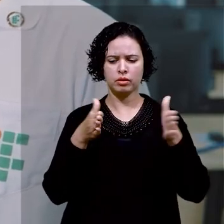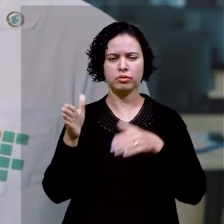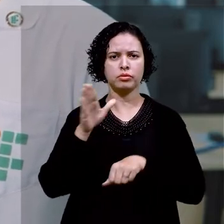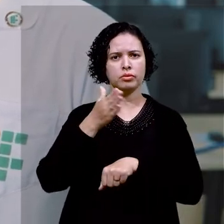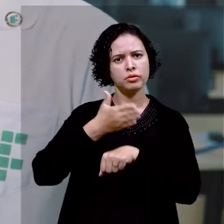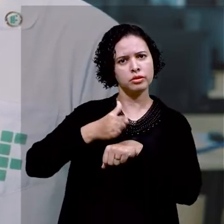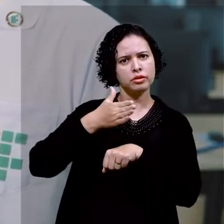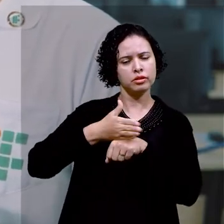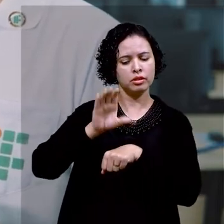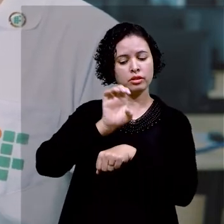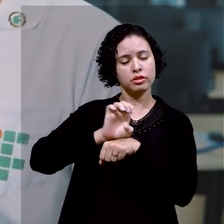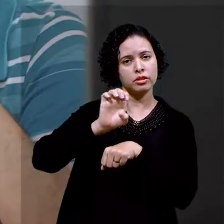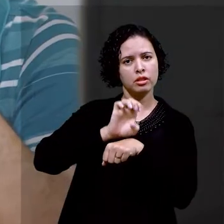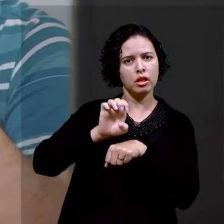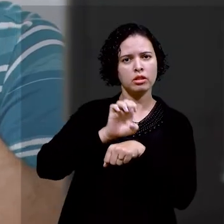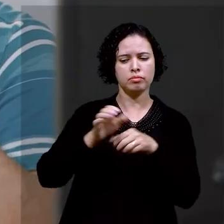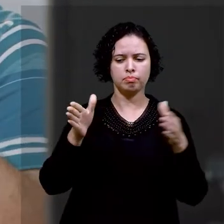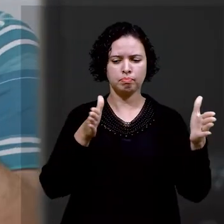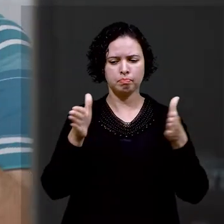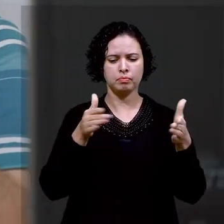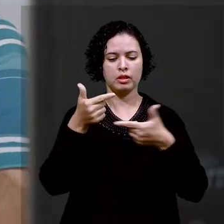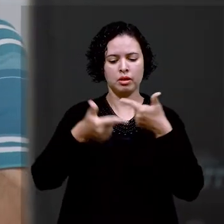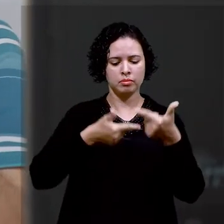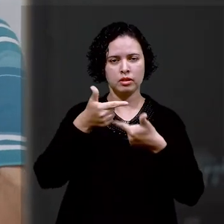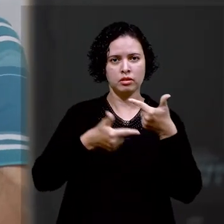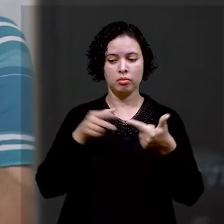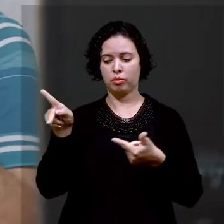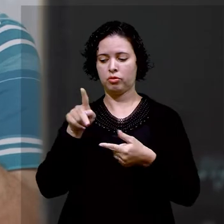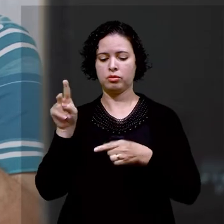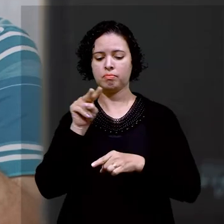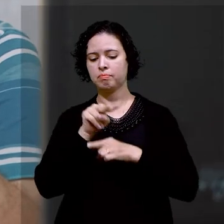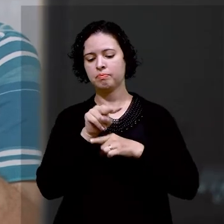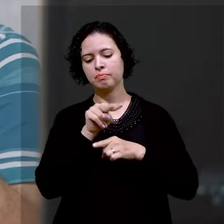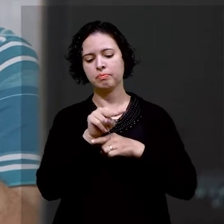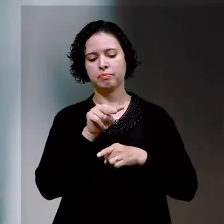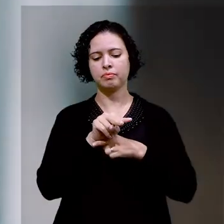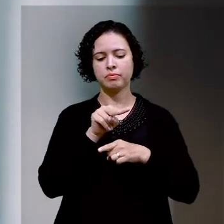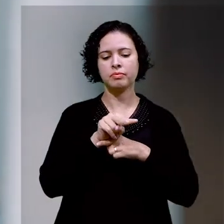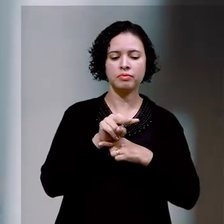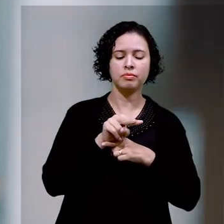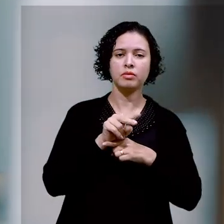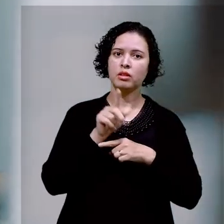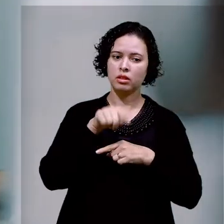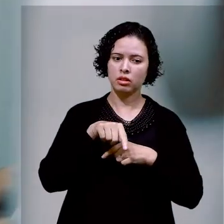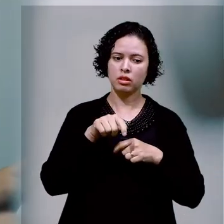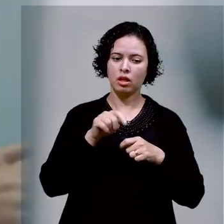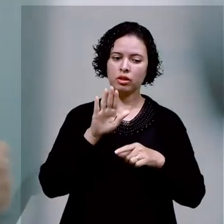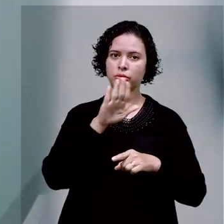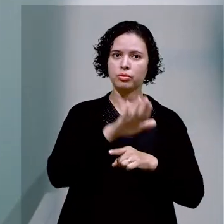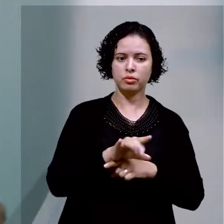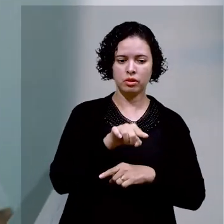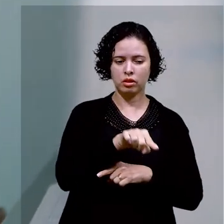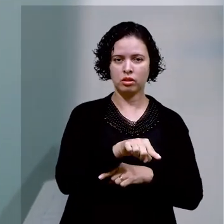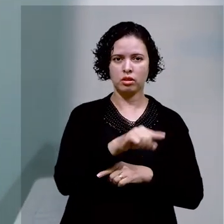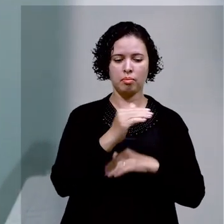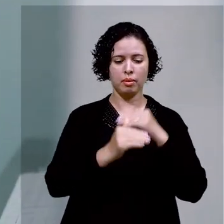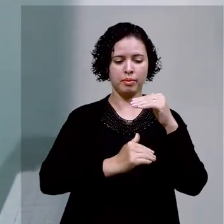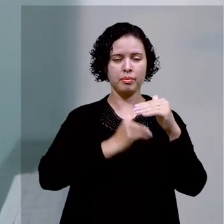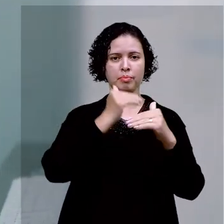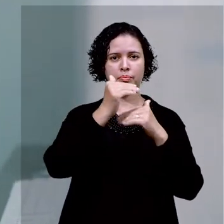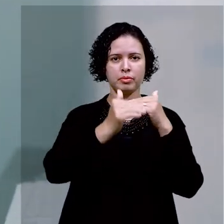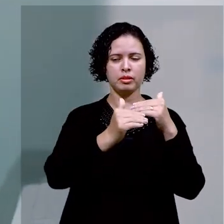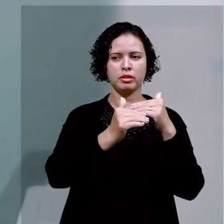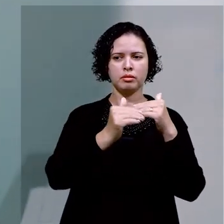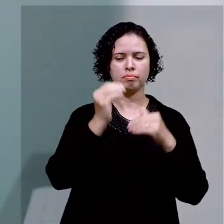estágio também. Ele vai passar um período trabalhando sob a supervisão de professores e isso vai fazer com que ele pegue